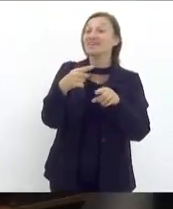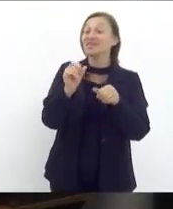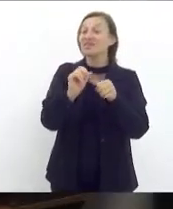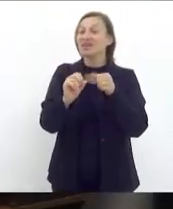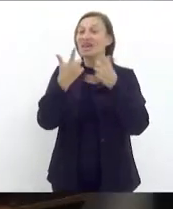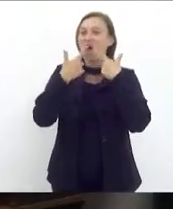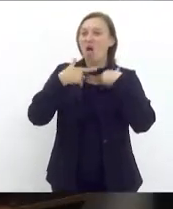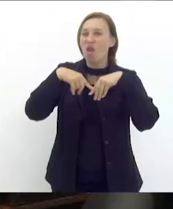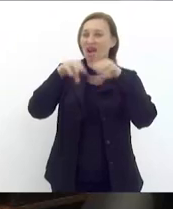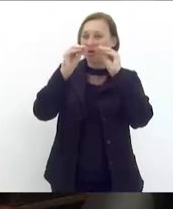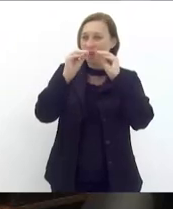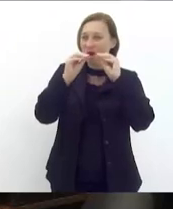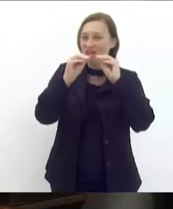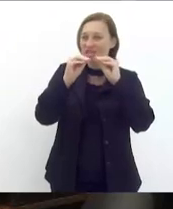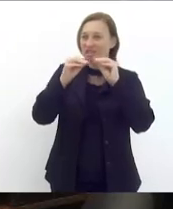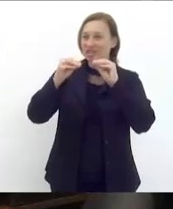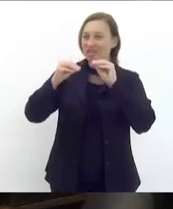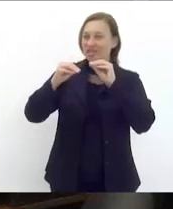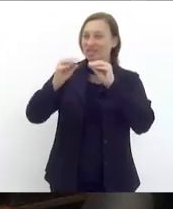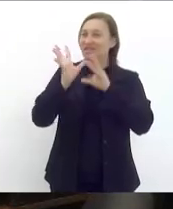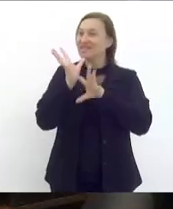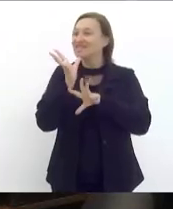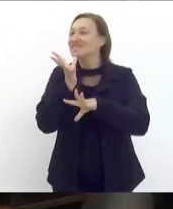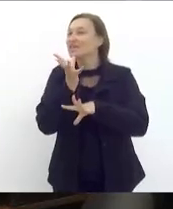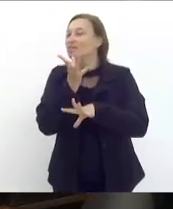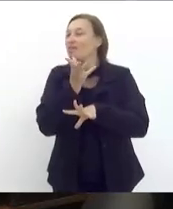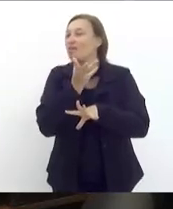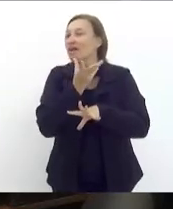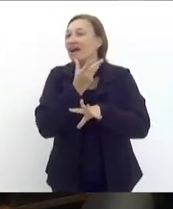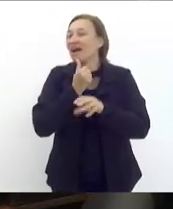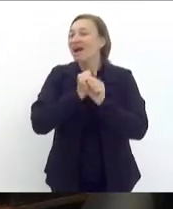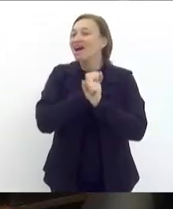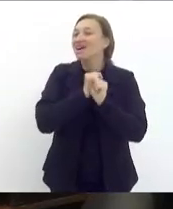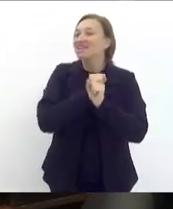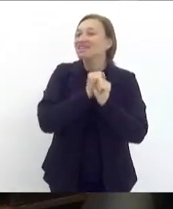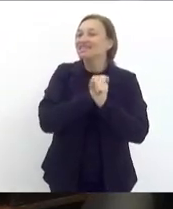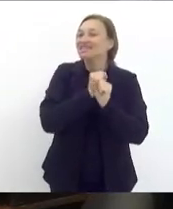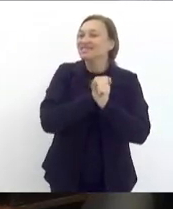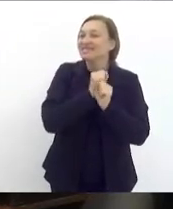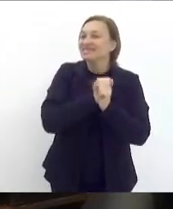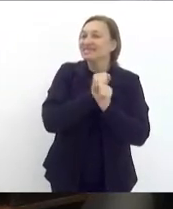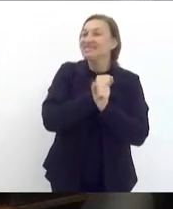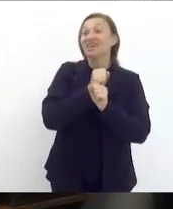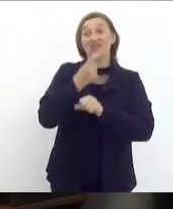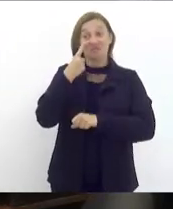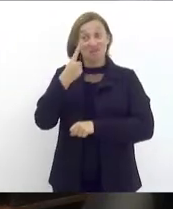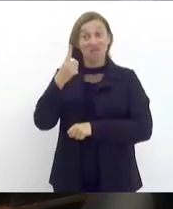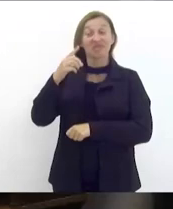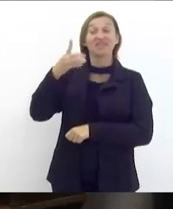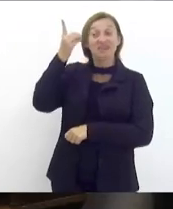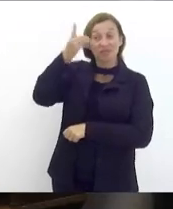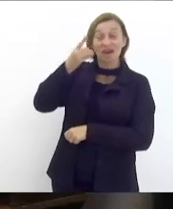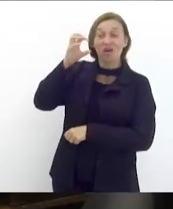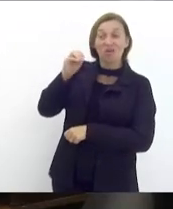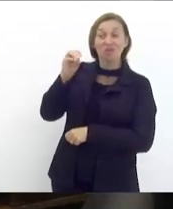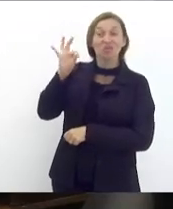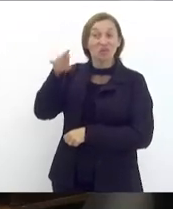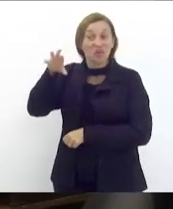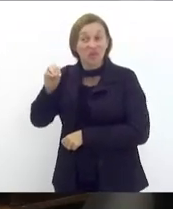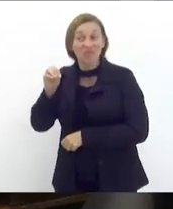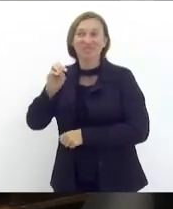linguagem para durar para sempre trazer para nossas vidas viu deputado Otônio porque senão